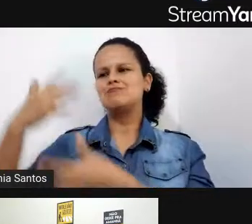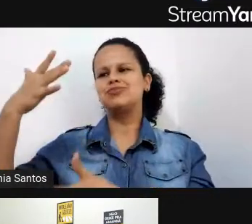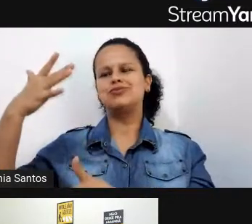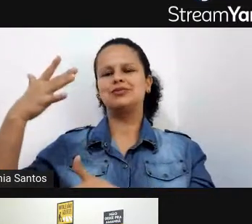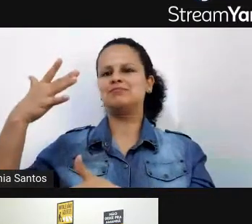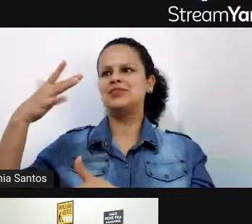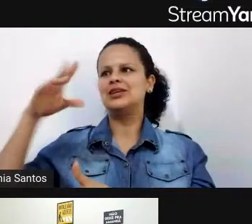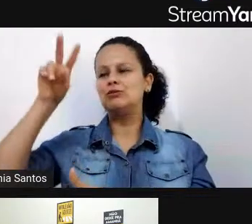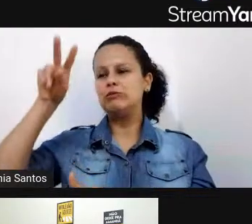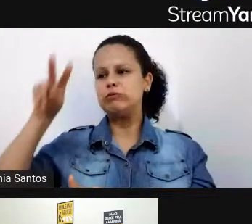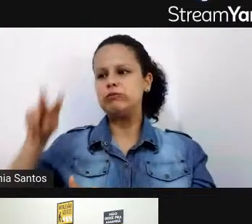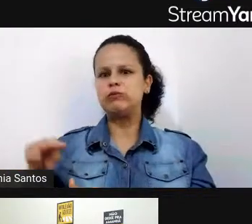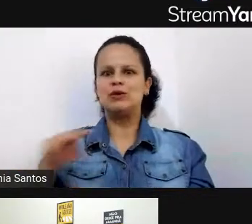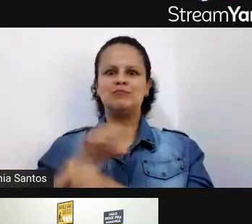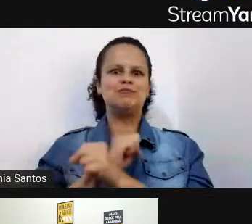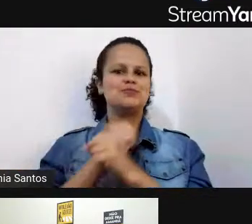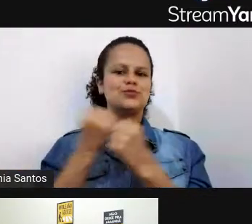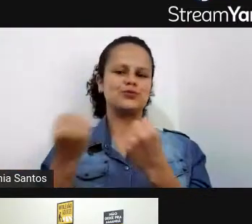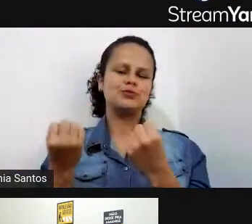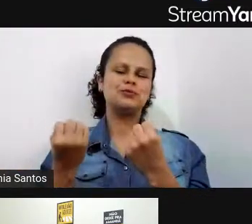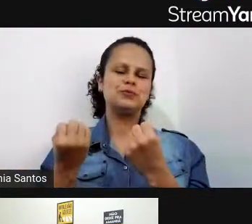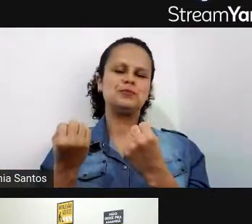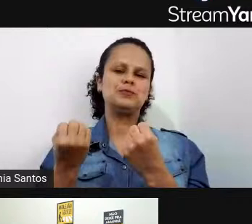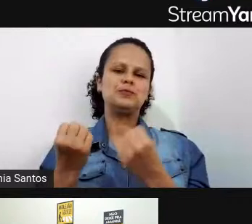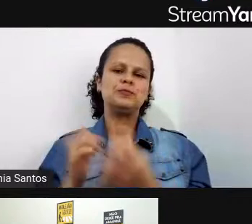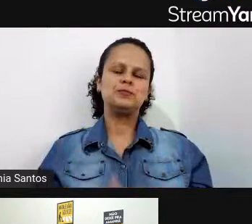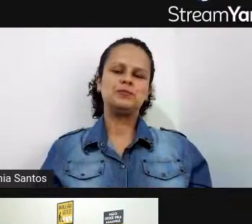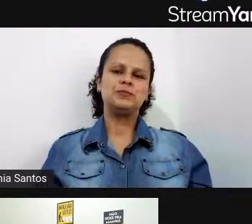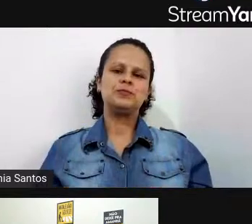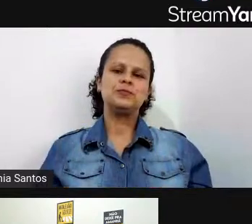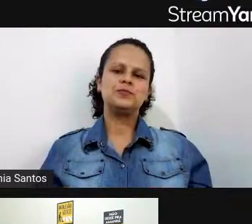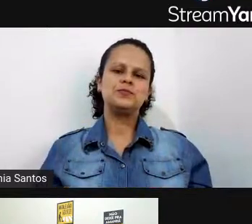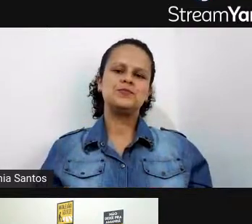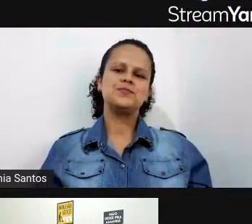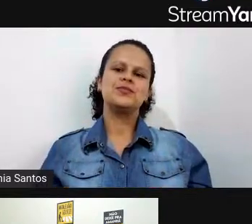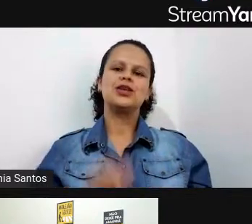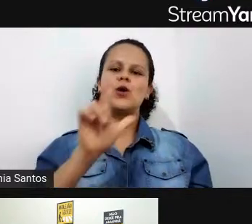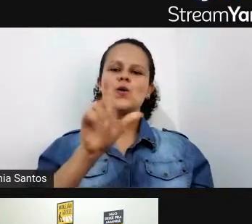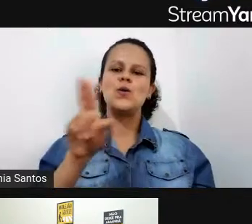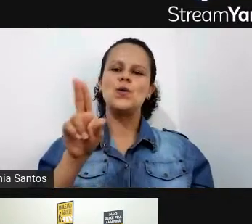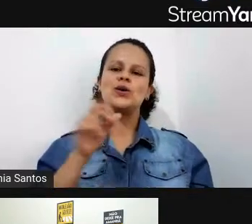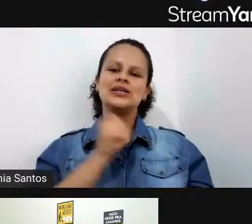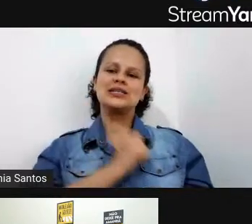pessoal mas saudades Lu também